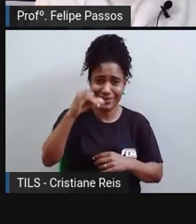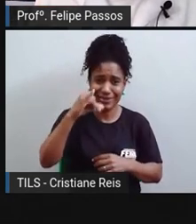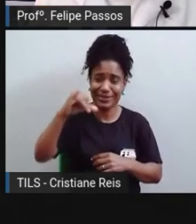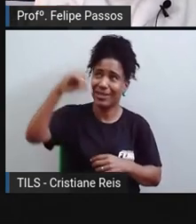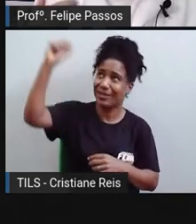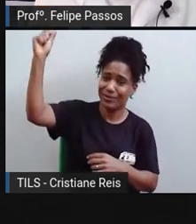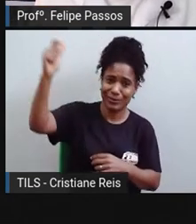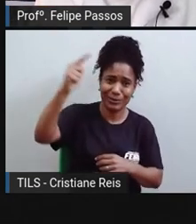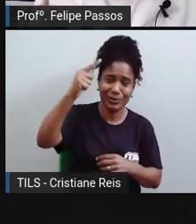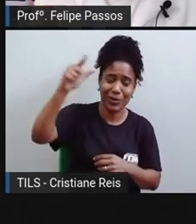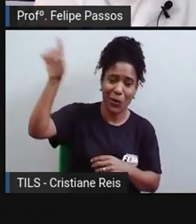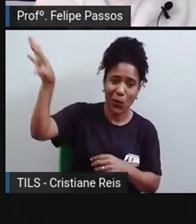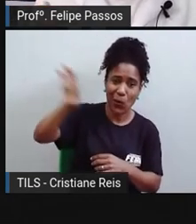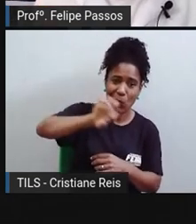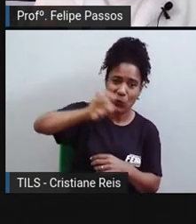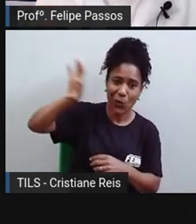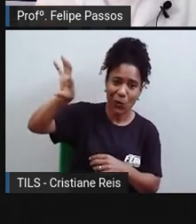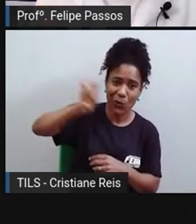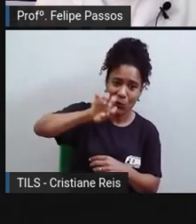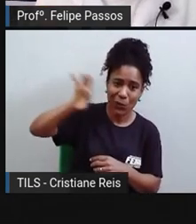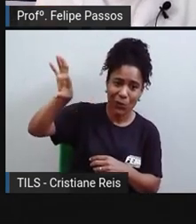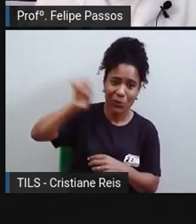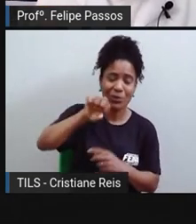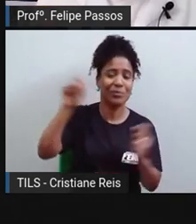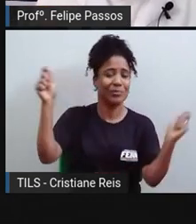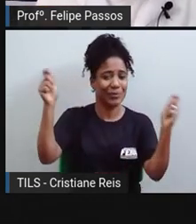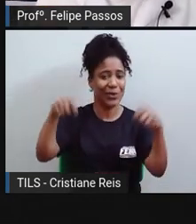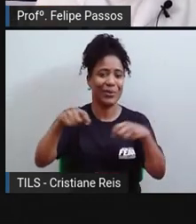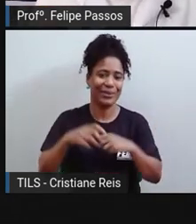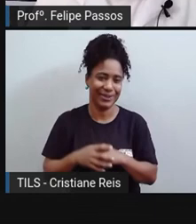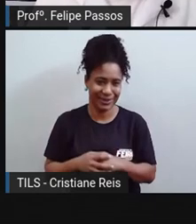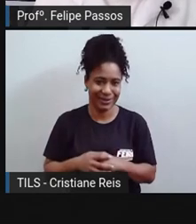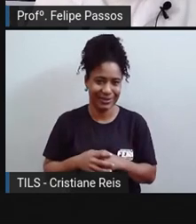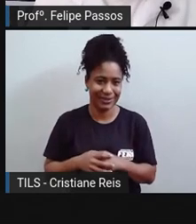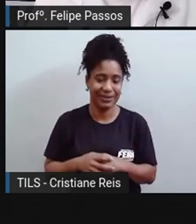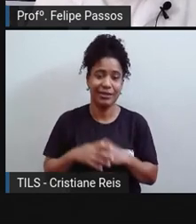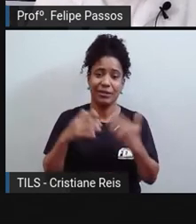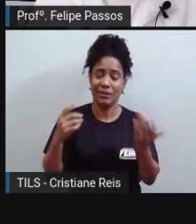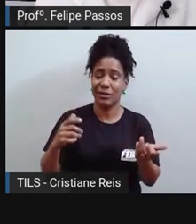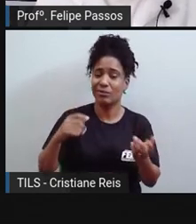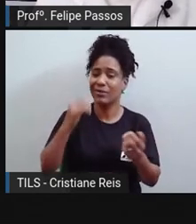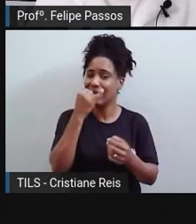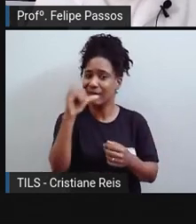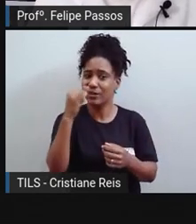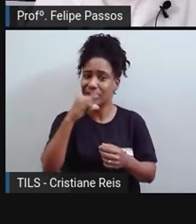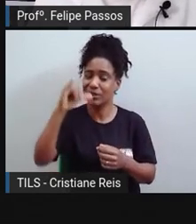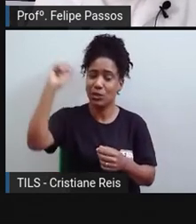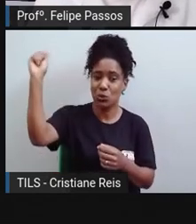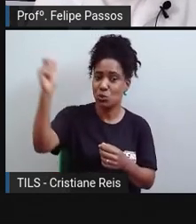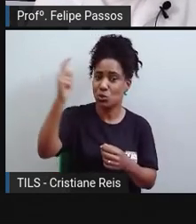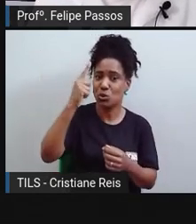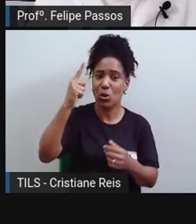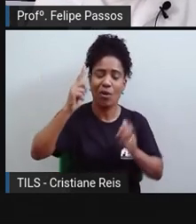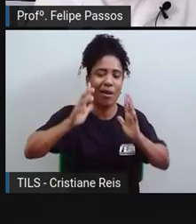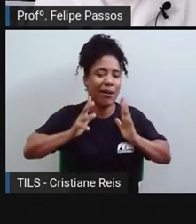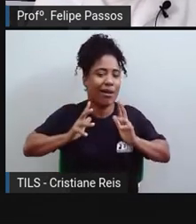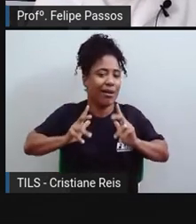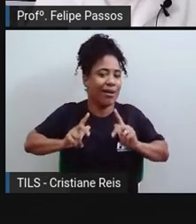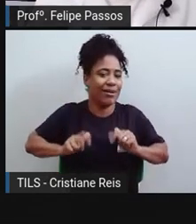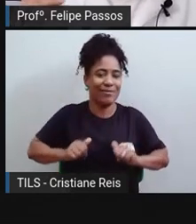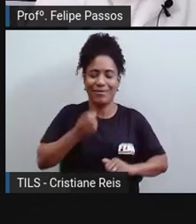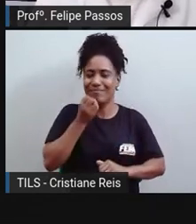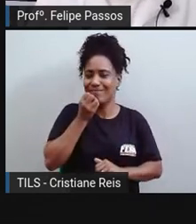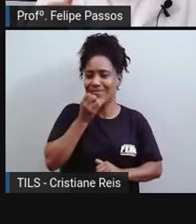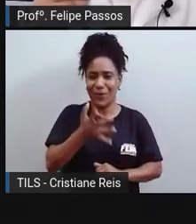Então, gente poderia estar produzindo muito mais energia solar que não é poluente do que o que a gente produz atualmente.